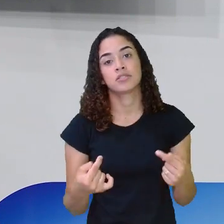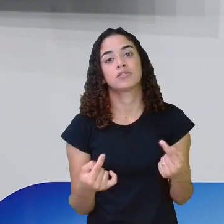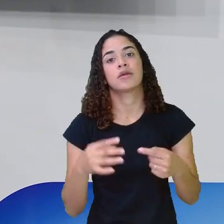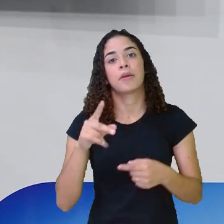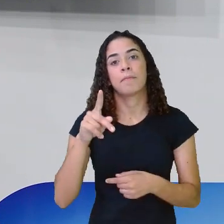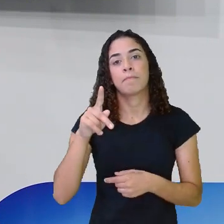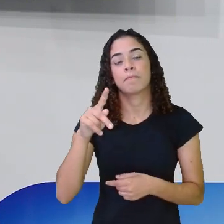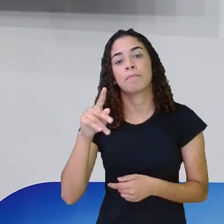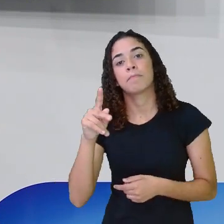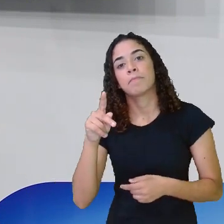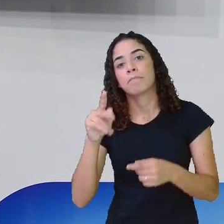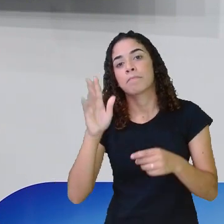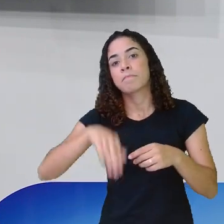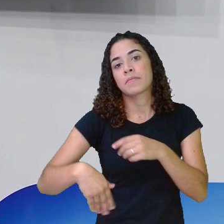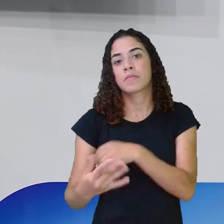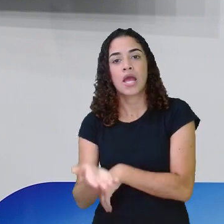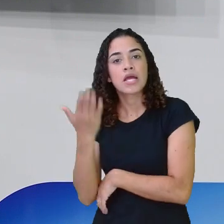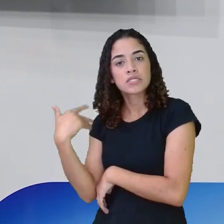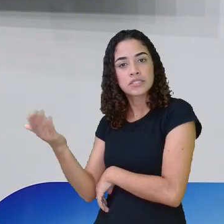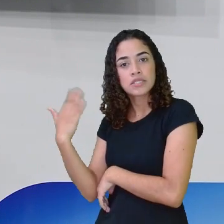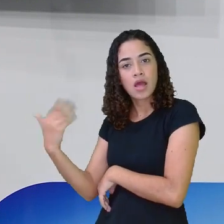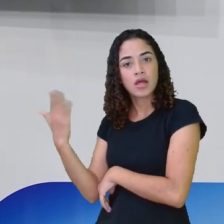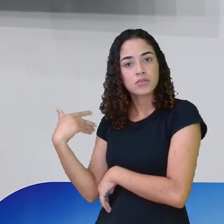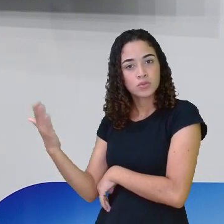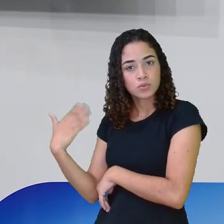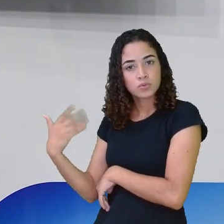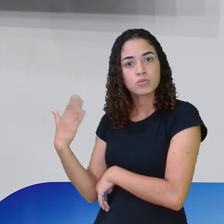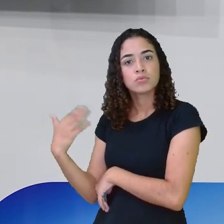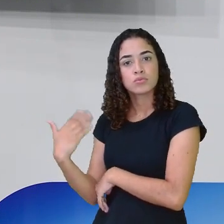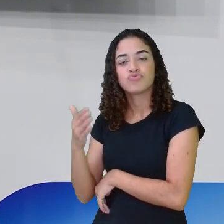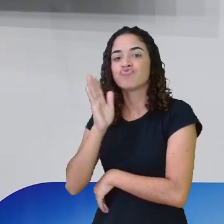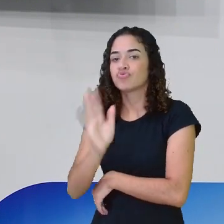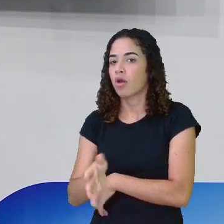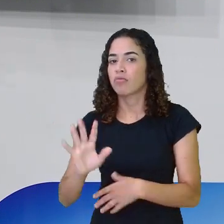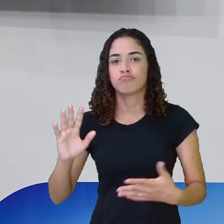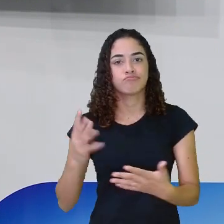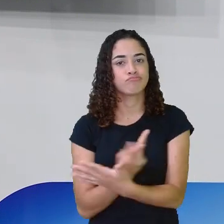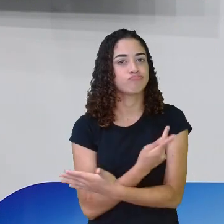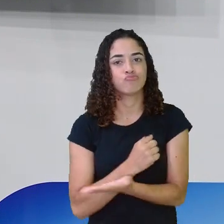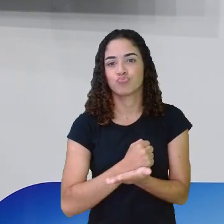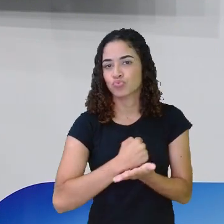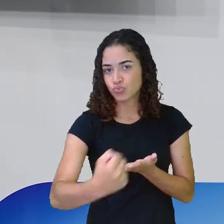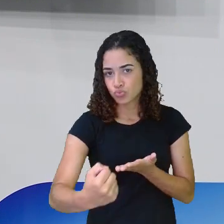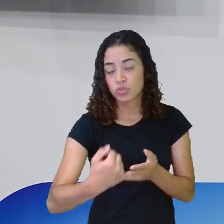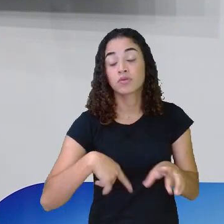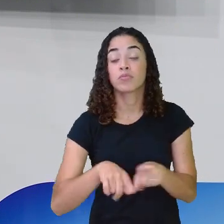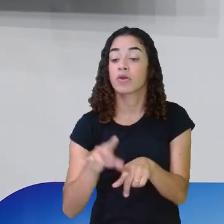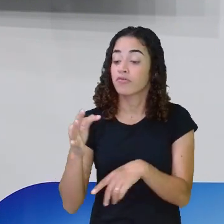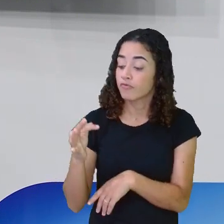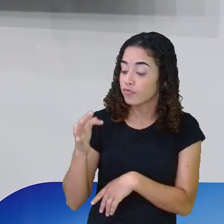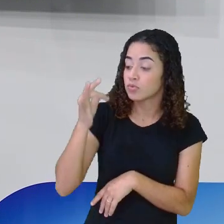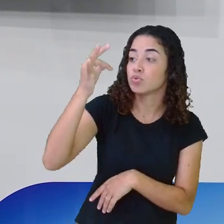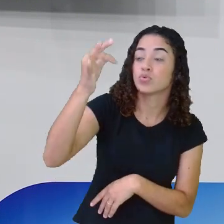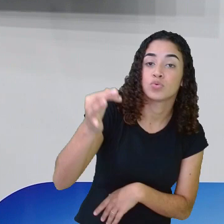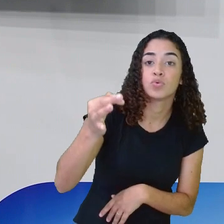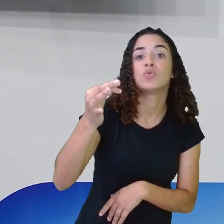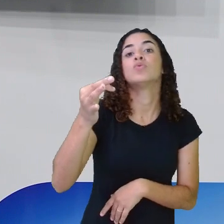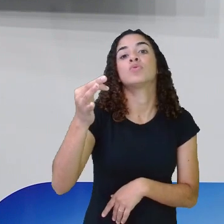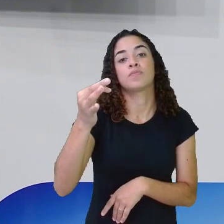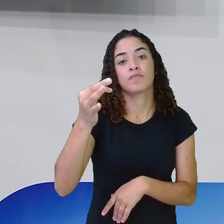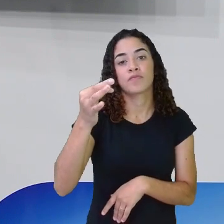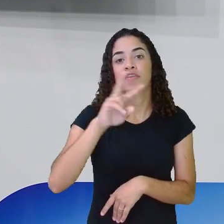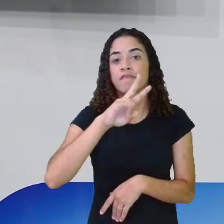Pretérito, que é o mesmo aqui passado, que o nome já diz. Já aconteceu. E futuro, que é o que ainda